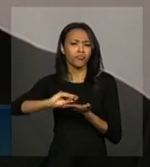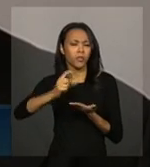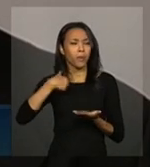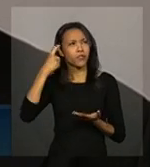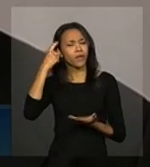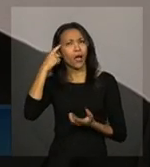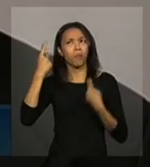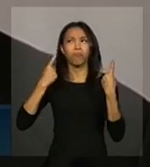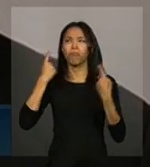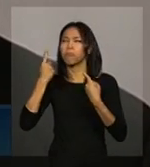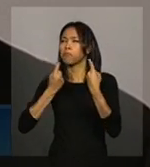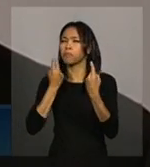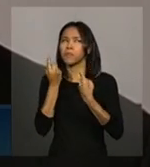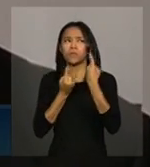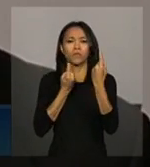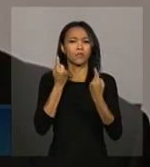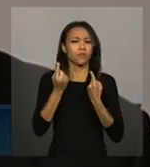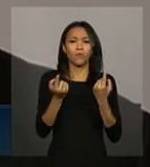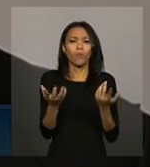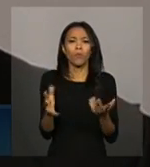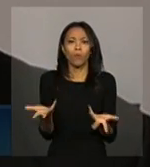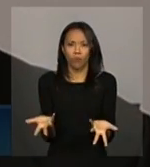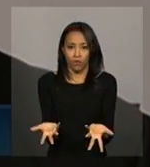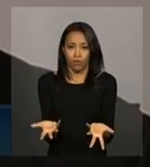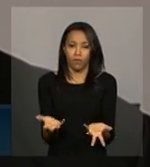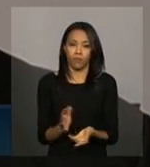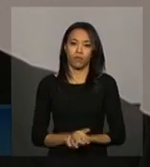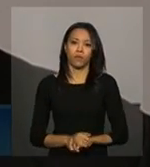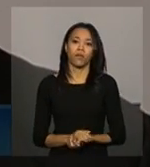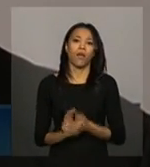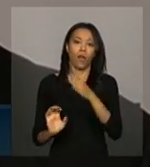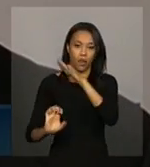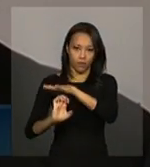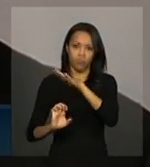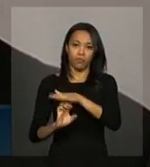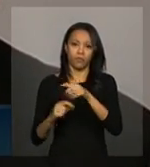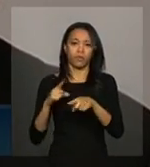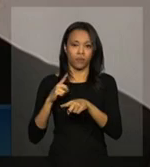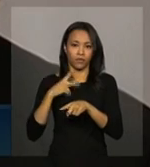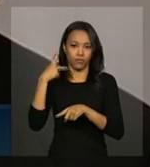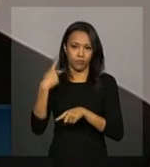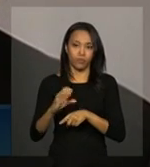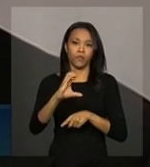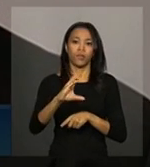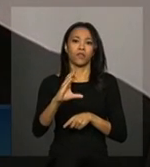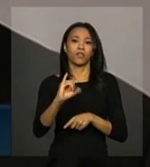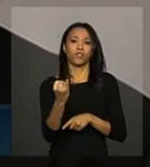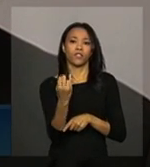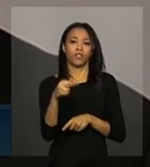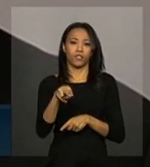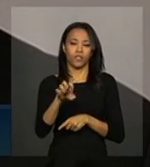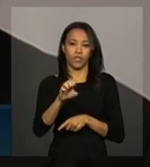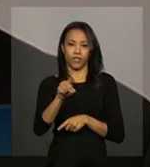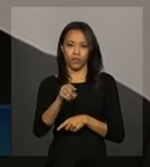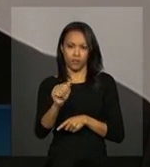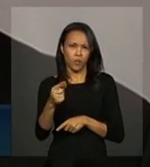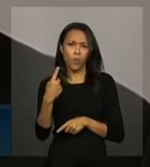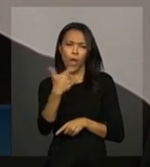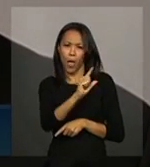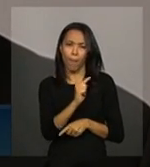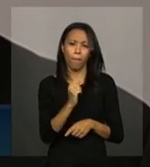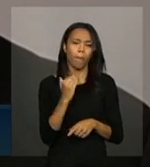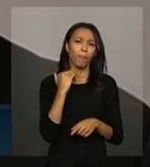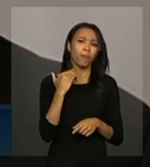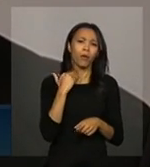e supor errado? Não, é a própria State Grid. É a própria State Grid? Não é o... Nenhum banco chinês. Que